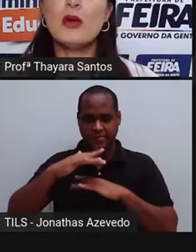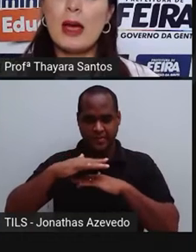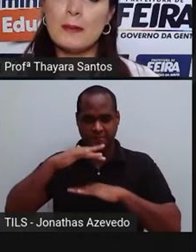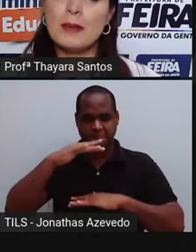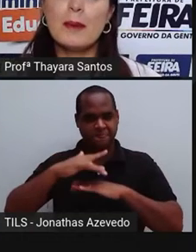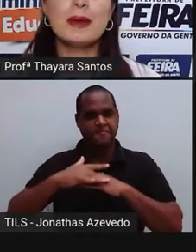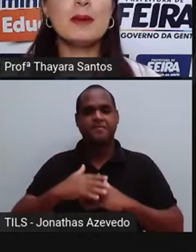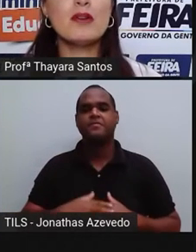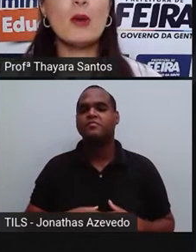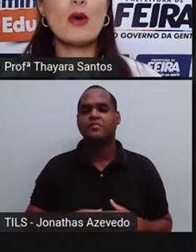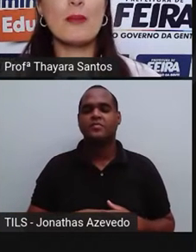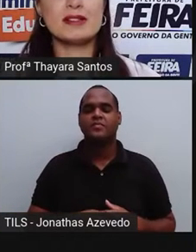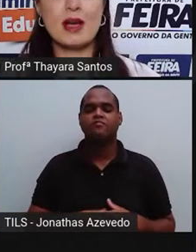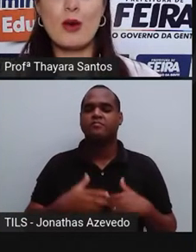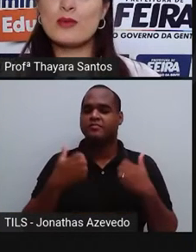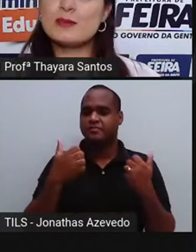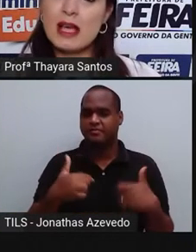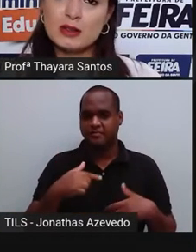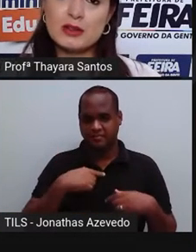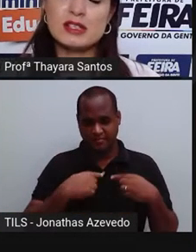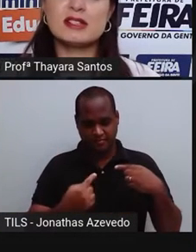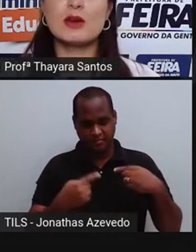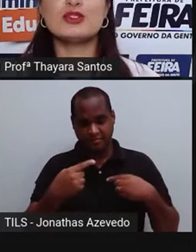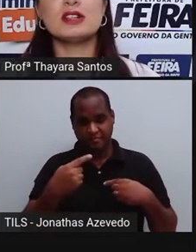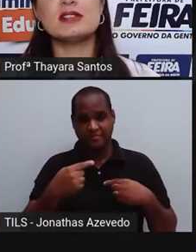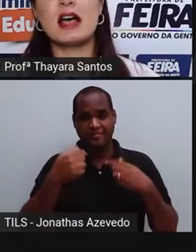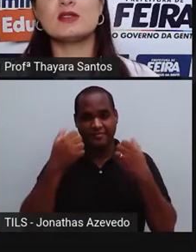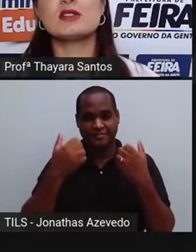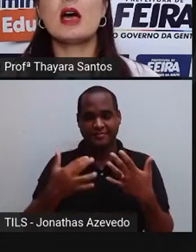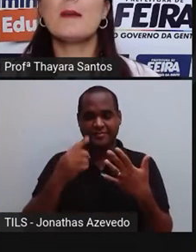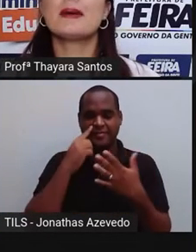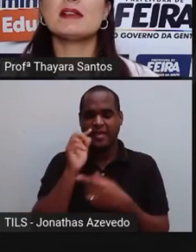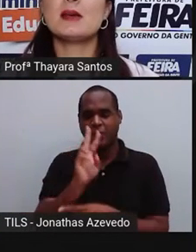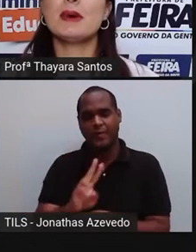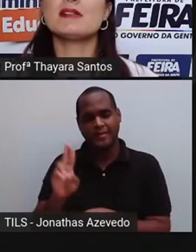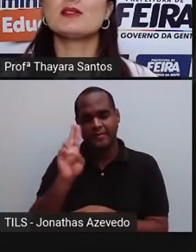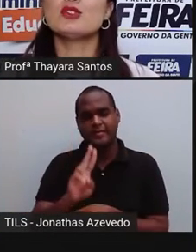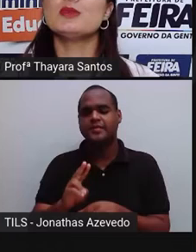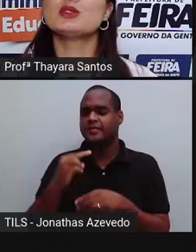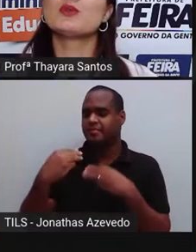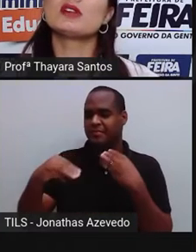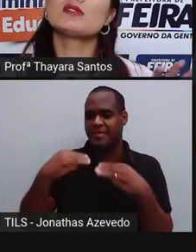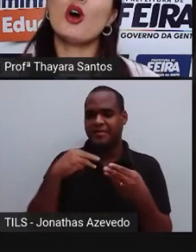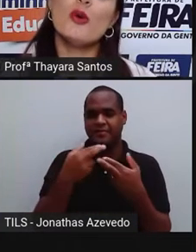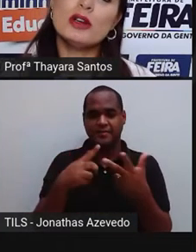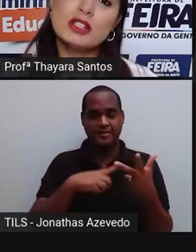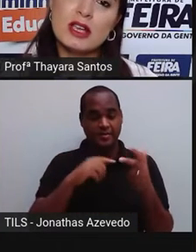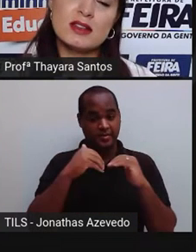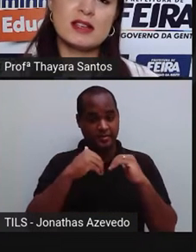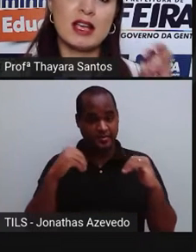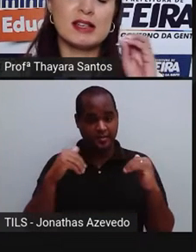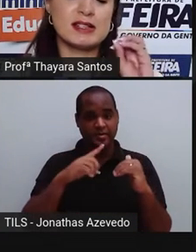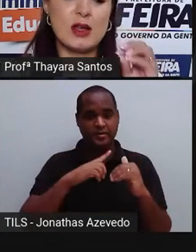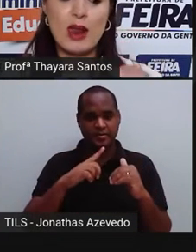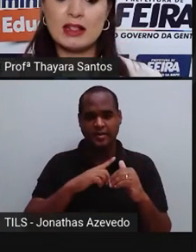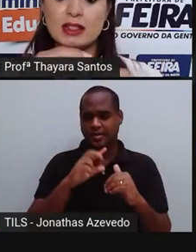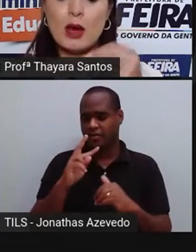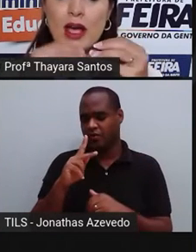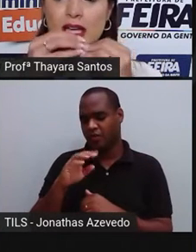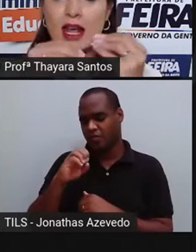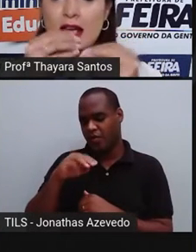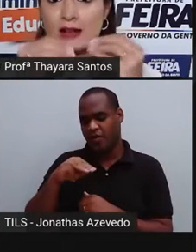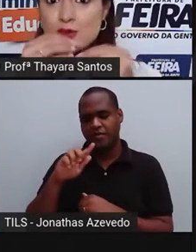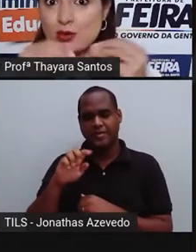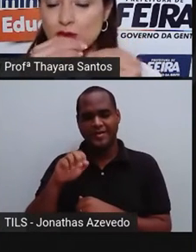Vamos lá. Primeiro, vamos começar com os métodos que são utilizados para a separação de misturas homogêneas. Aquelas que estão lá